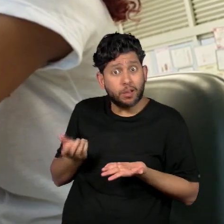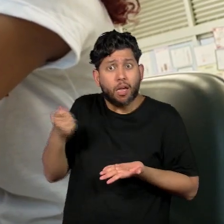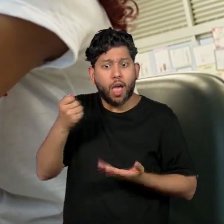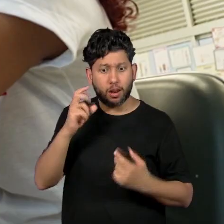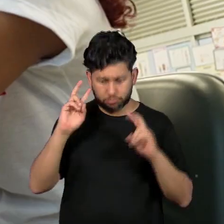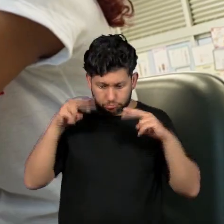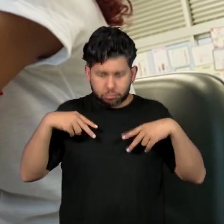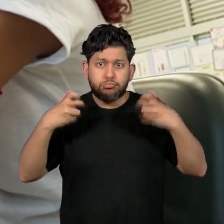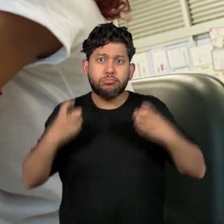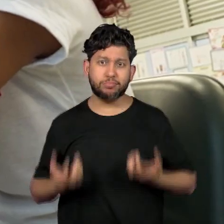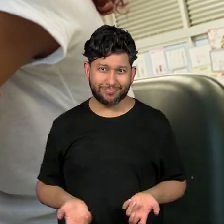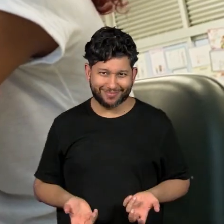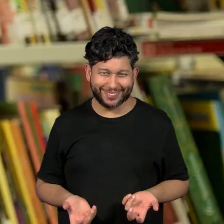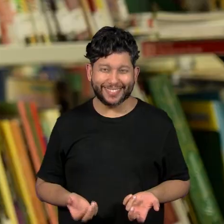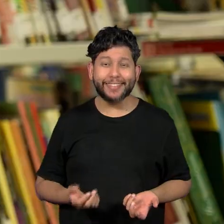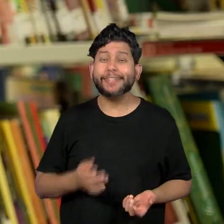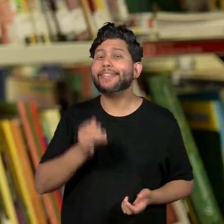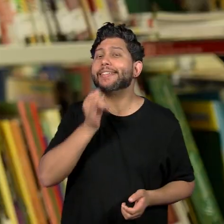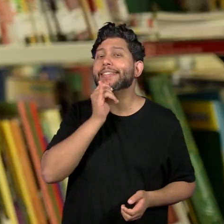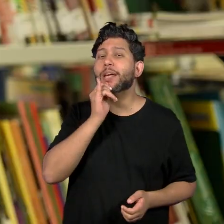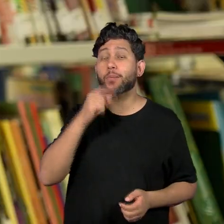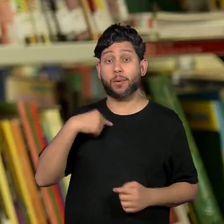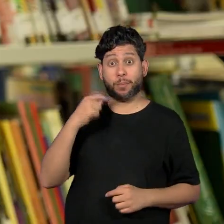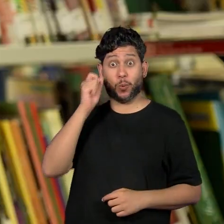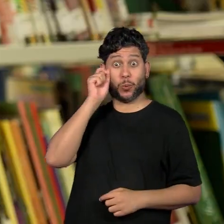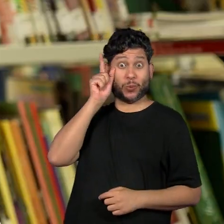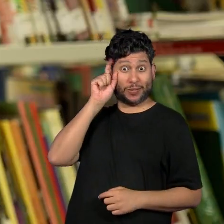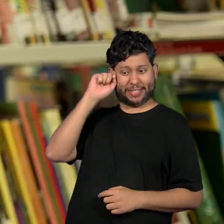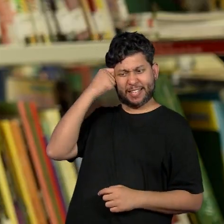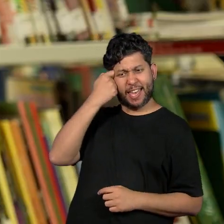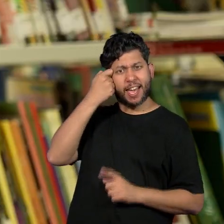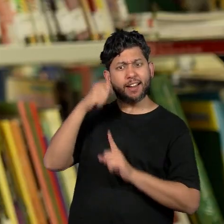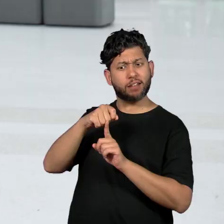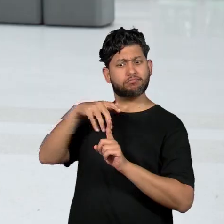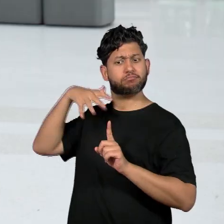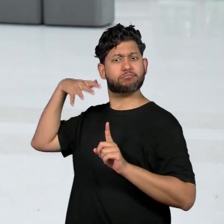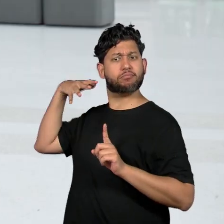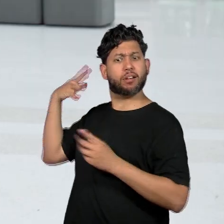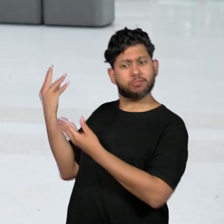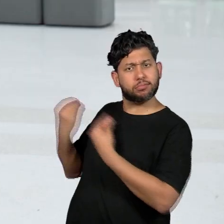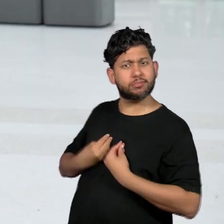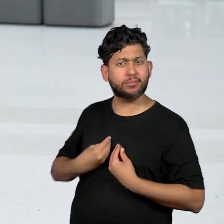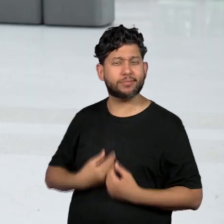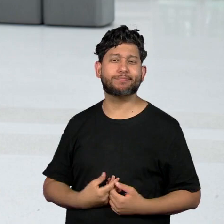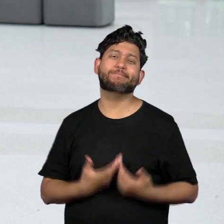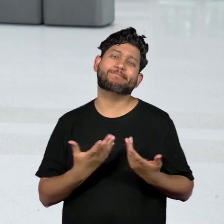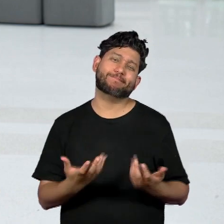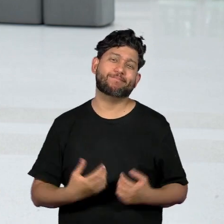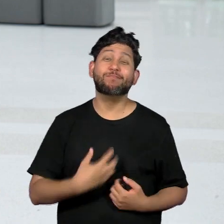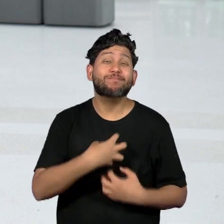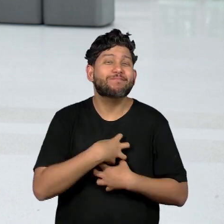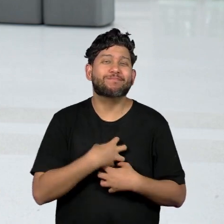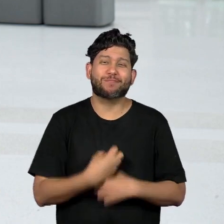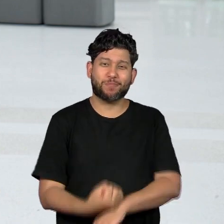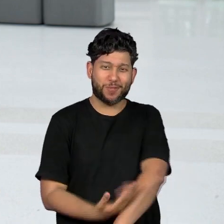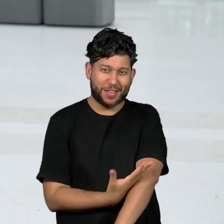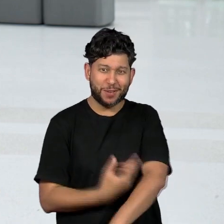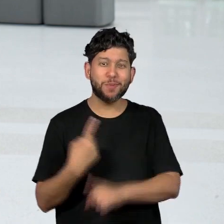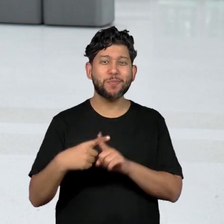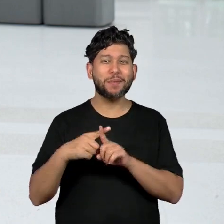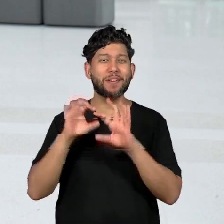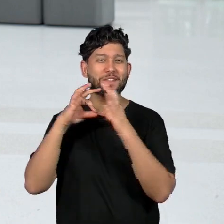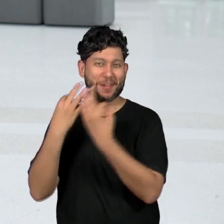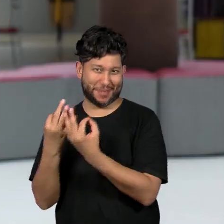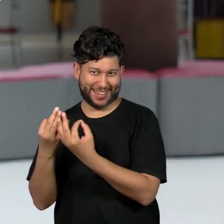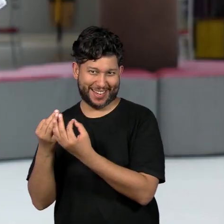as heranças da nossa cultura, isso é estimulador. E foi muito emocionante levar minha família até a